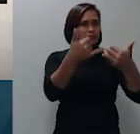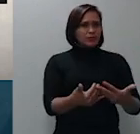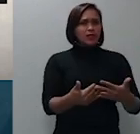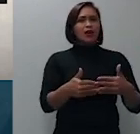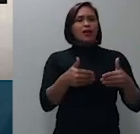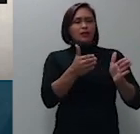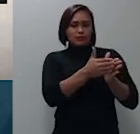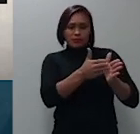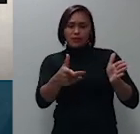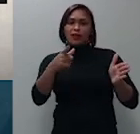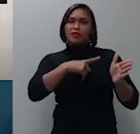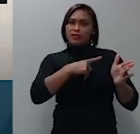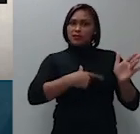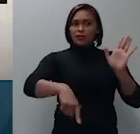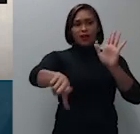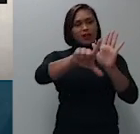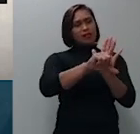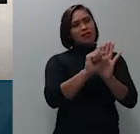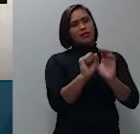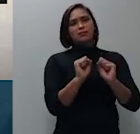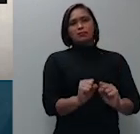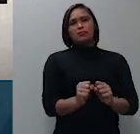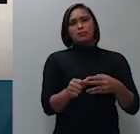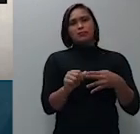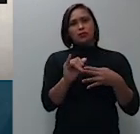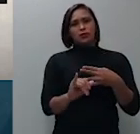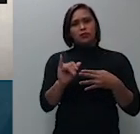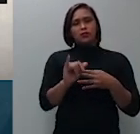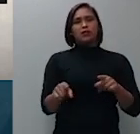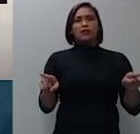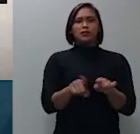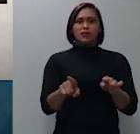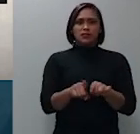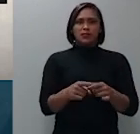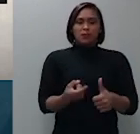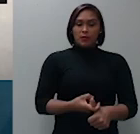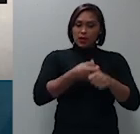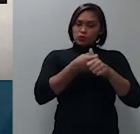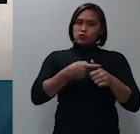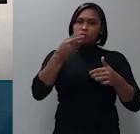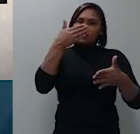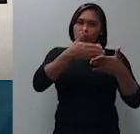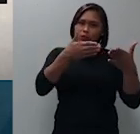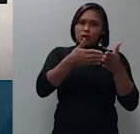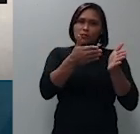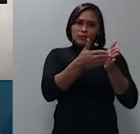cabe o agravo e também as hipóteses de suspensão e interrupção de prazo também são taxativas